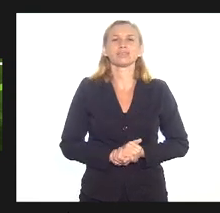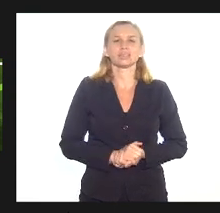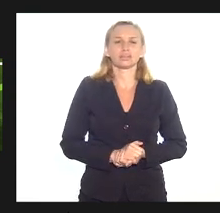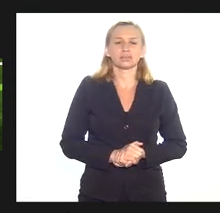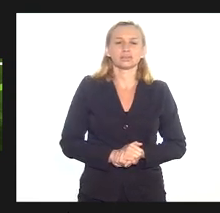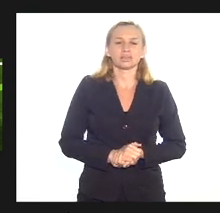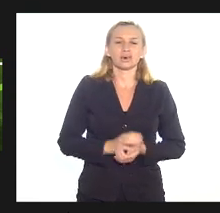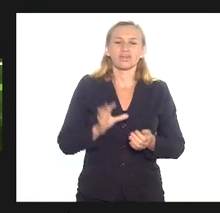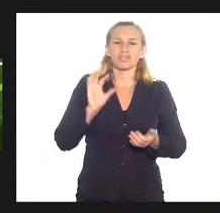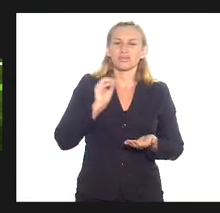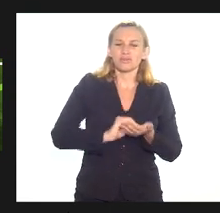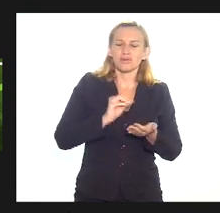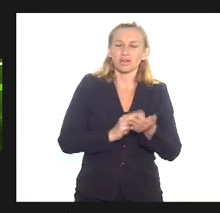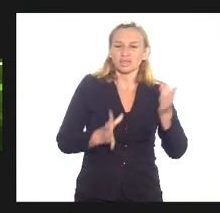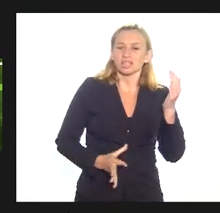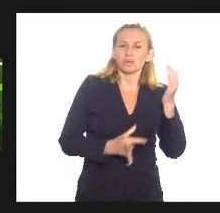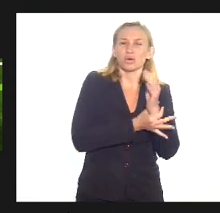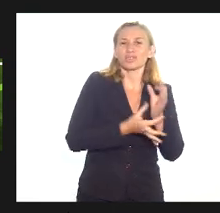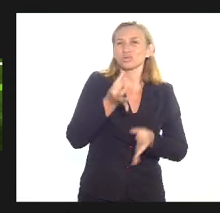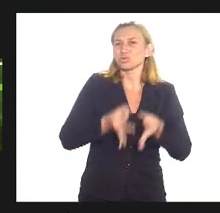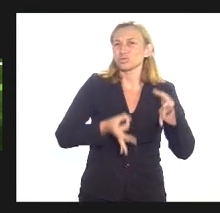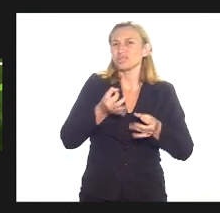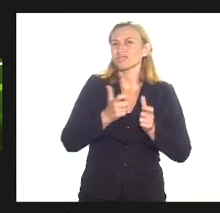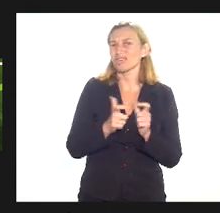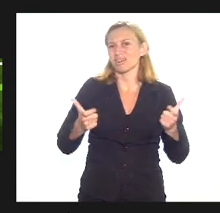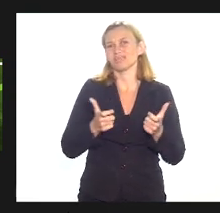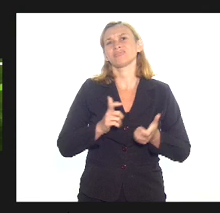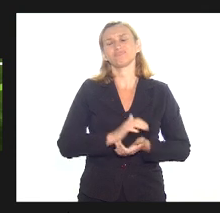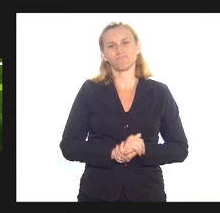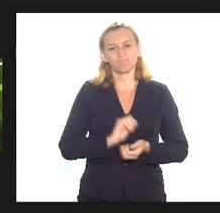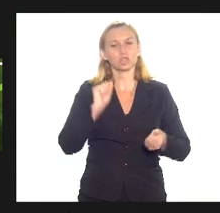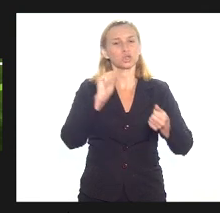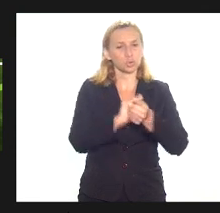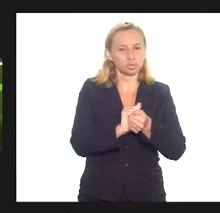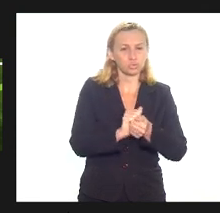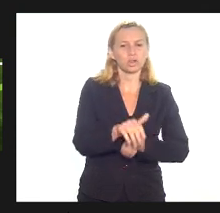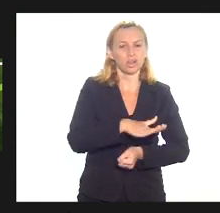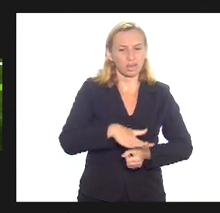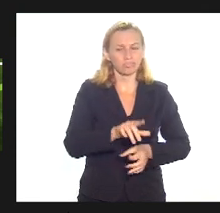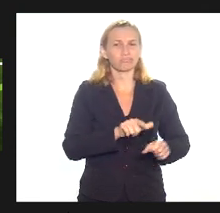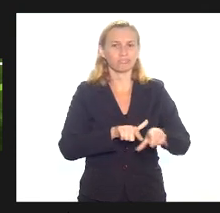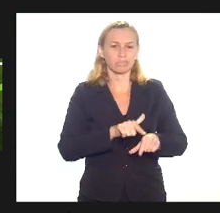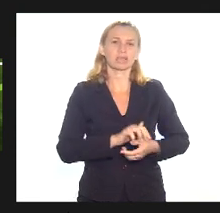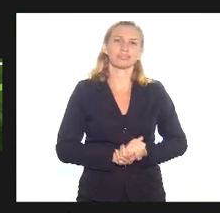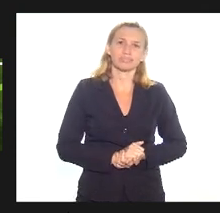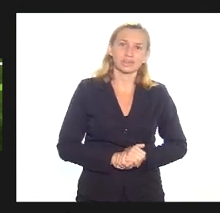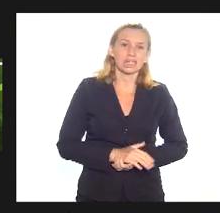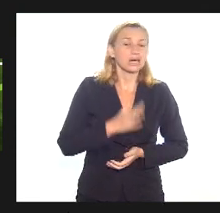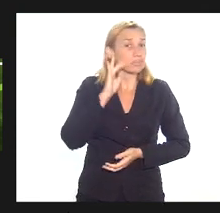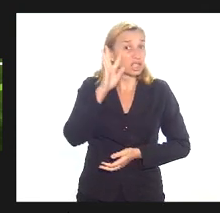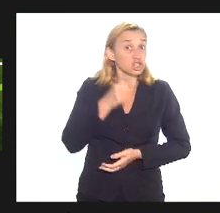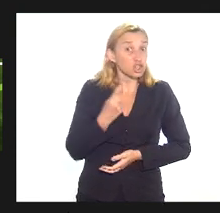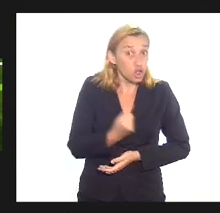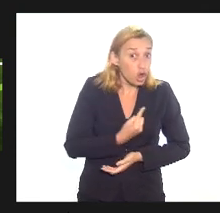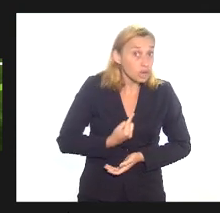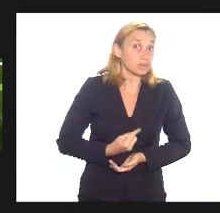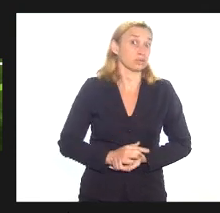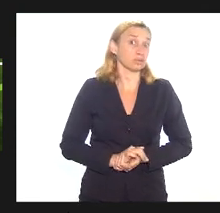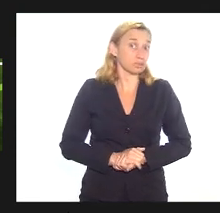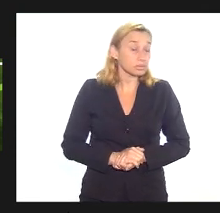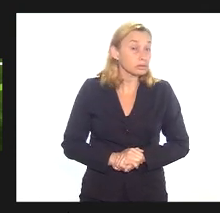insegurança jurídica muito grande junto ao mercado imagina que nós estamos numa